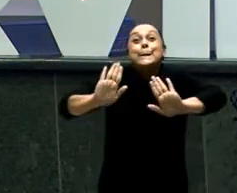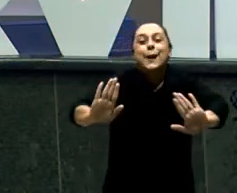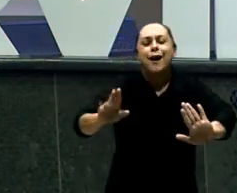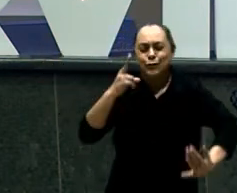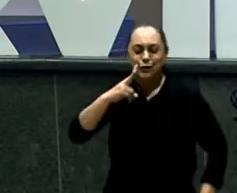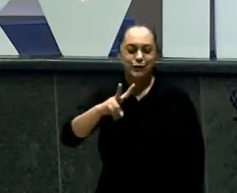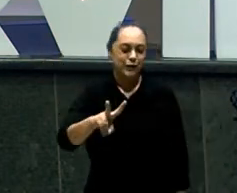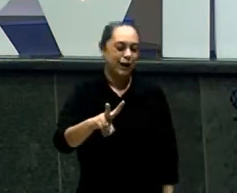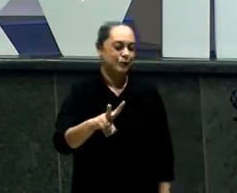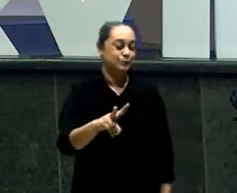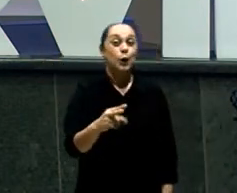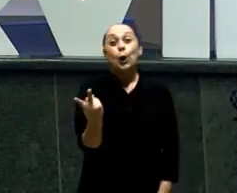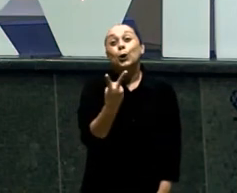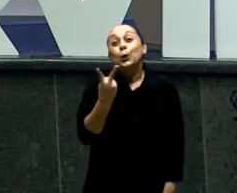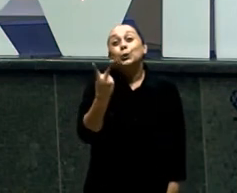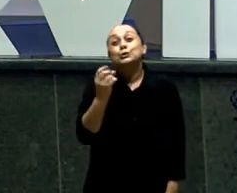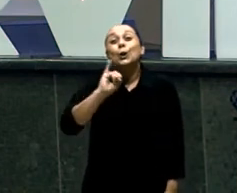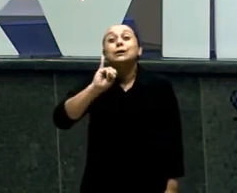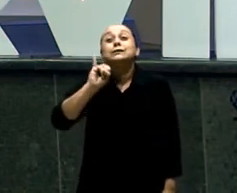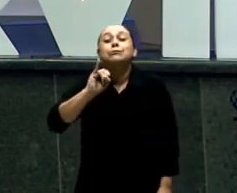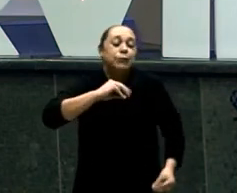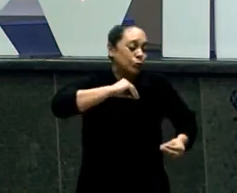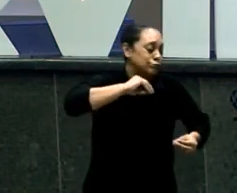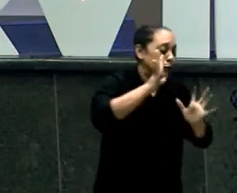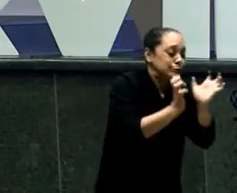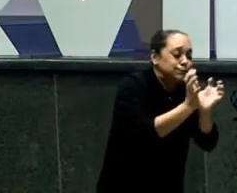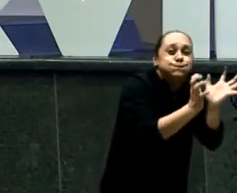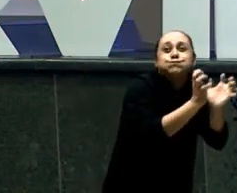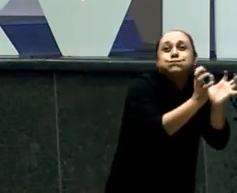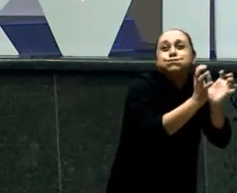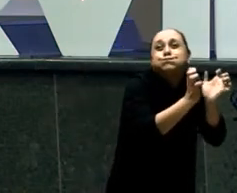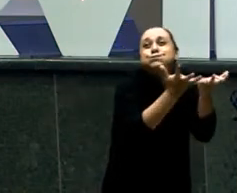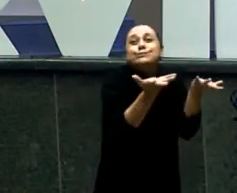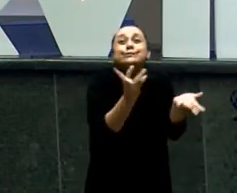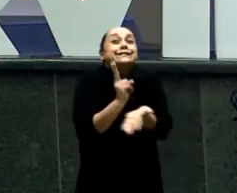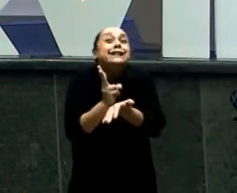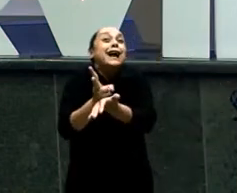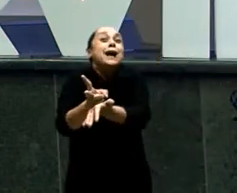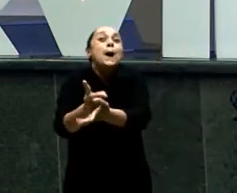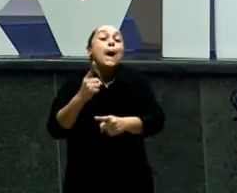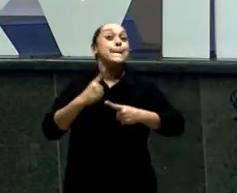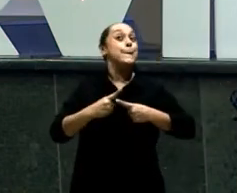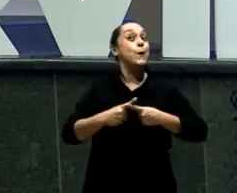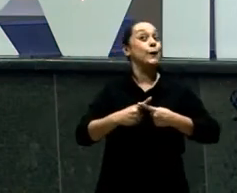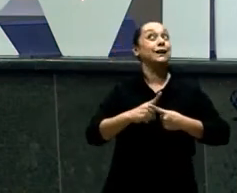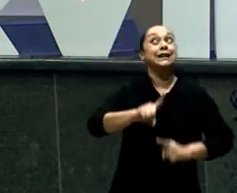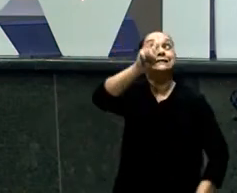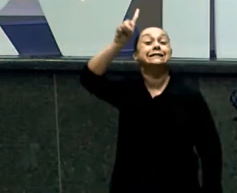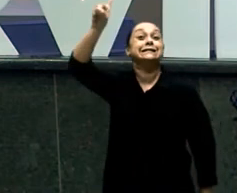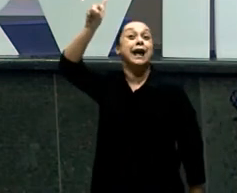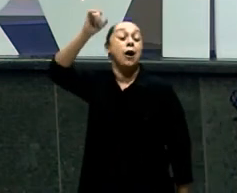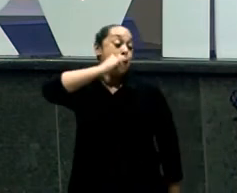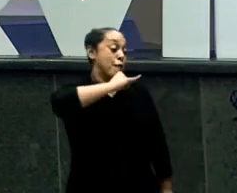Jacó Ele tem uma sensação De que Ele deveria Ocupar o espaço Do filho mais